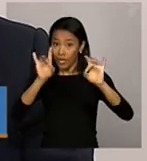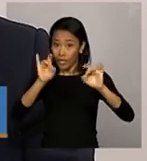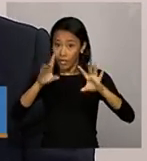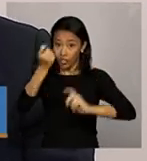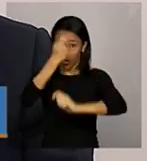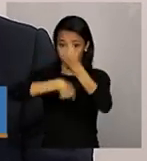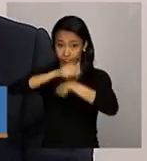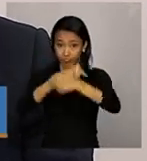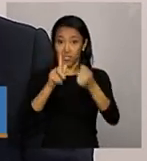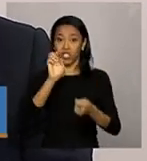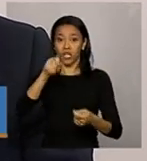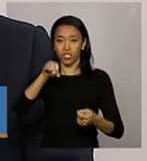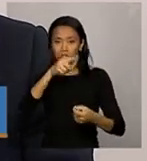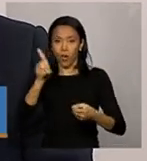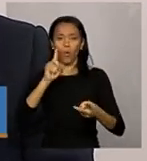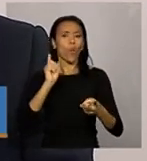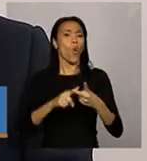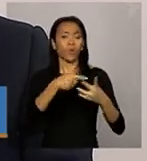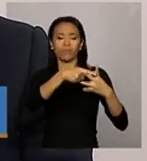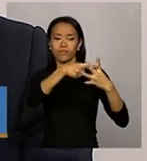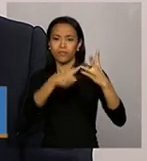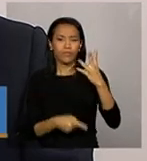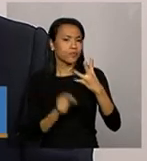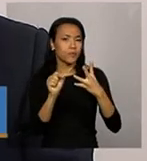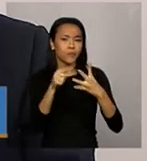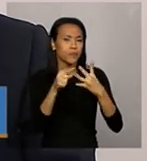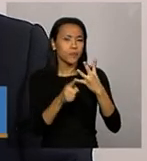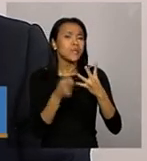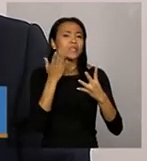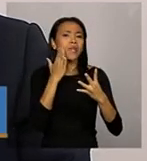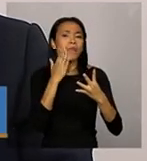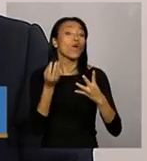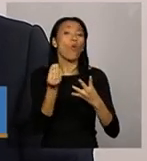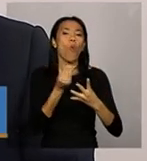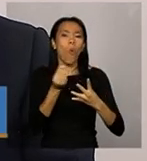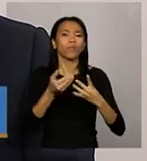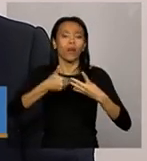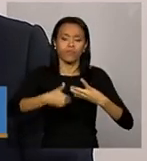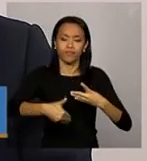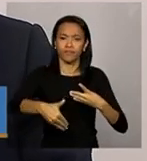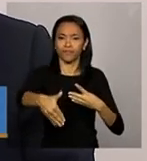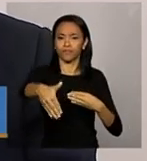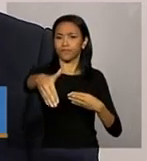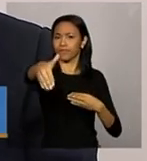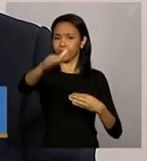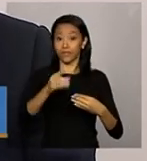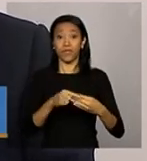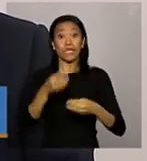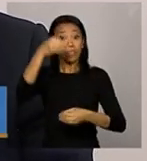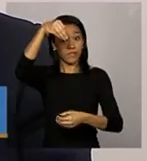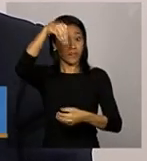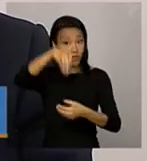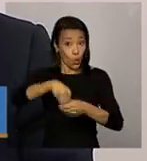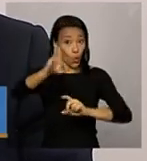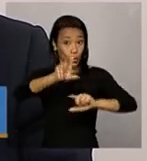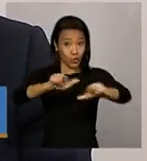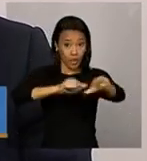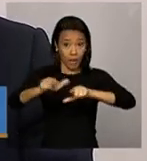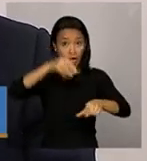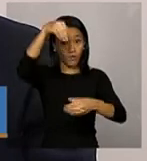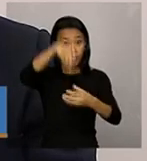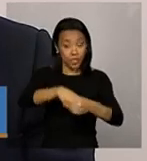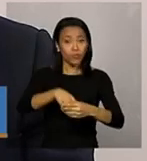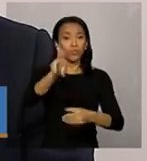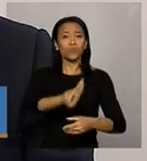Nós temos outros três fatores que nos dão a condição de saber como está indo as questões institucionais da gestão dos recursos.